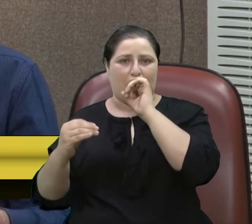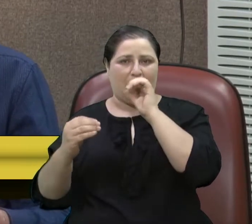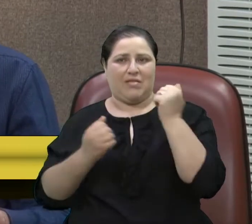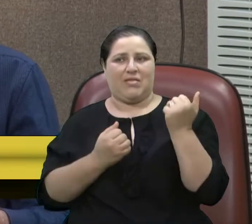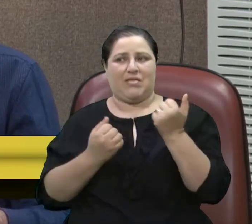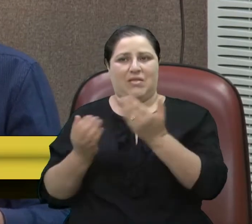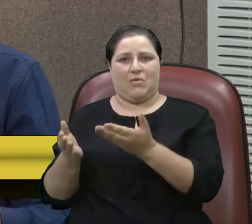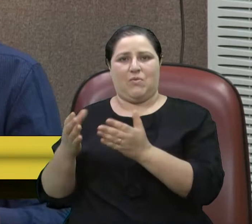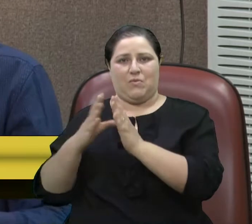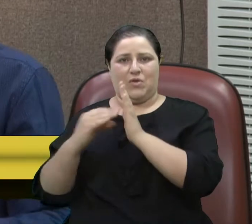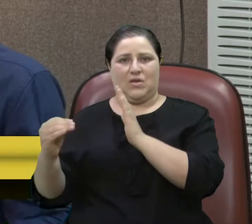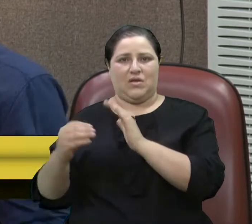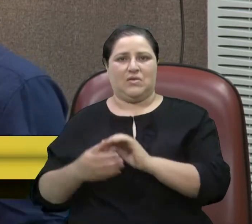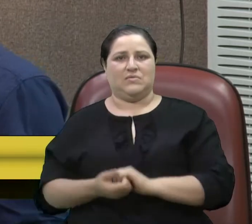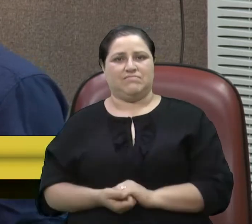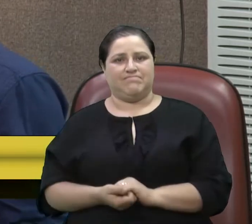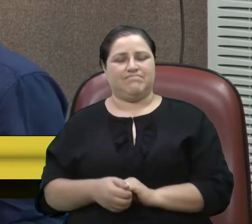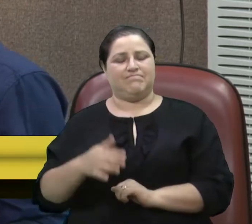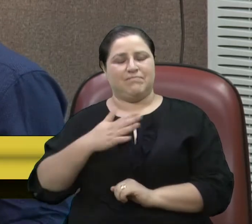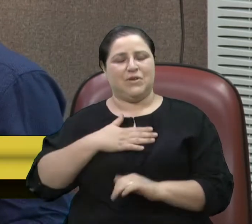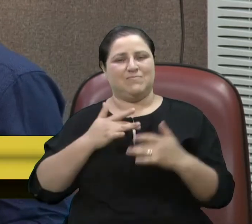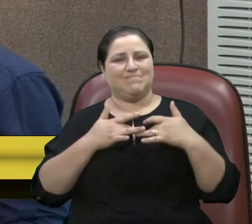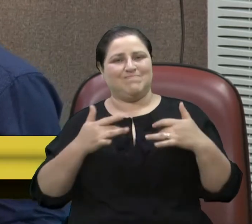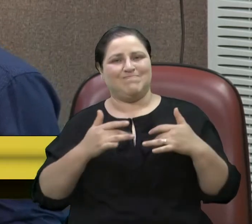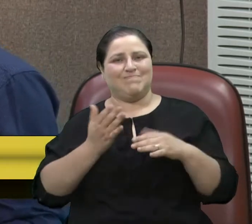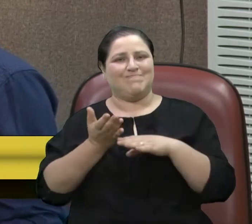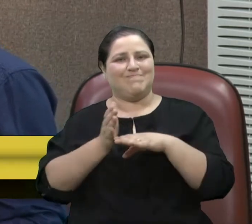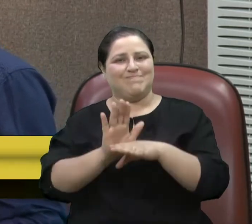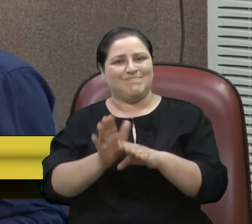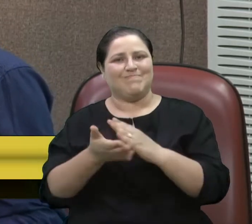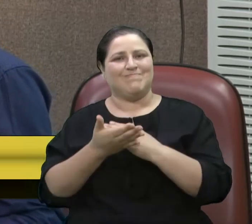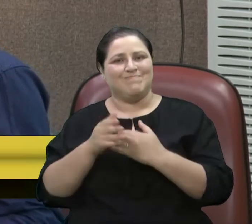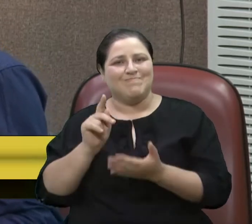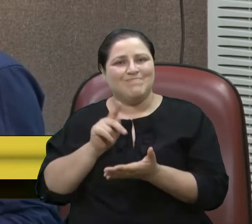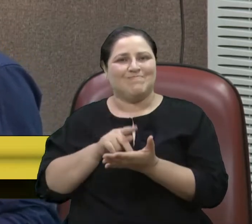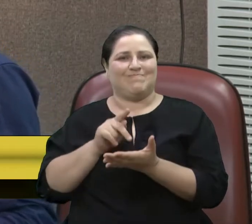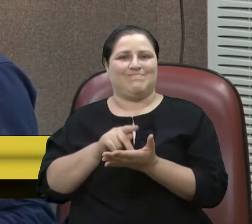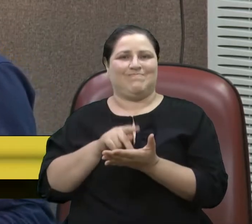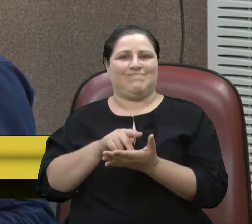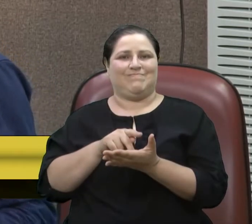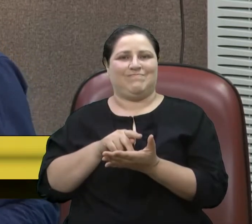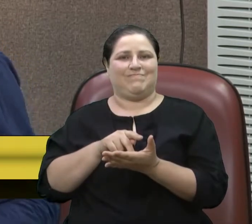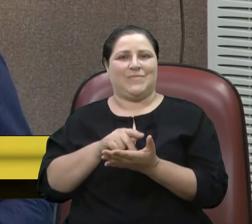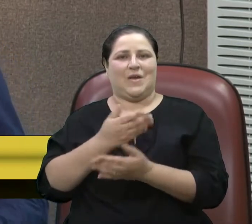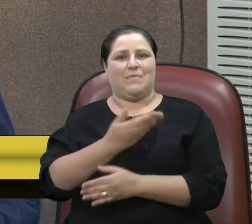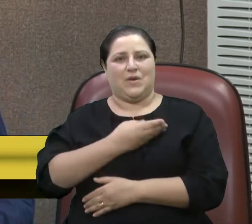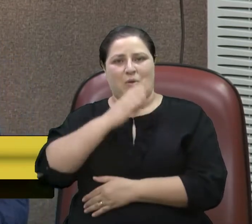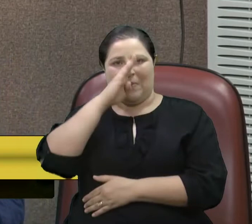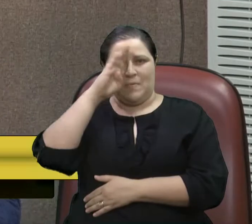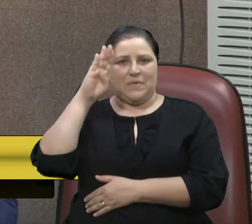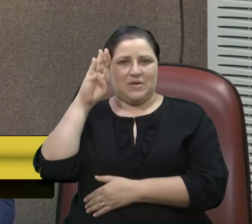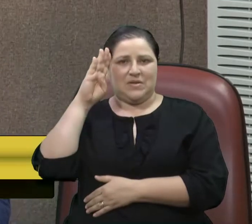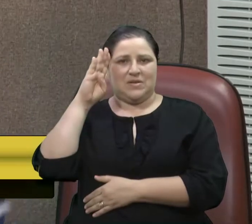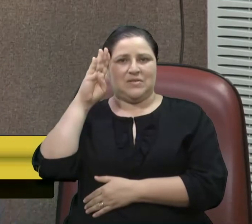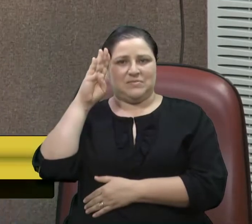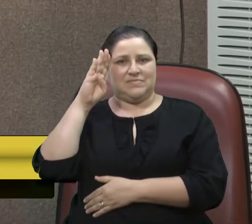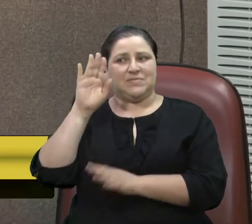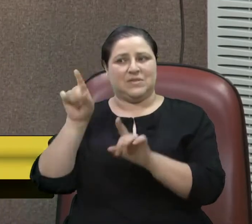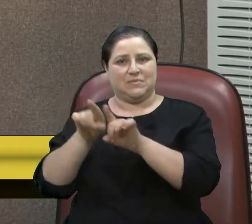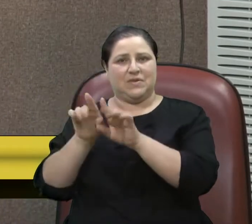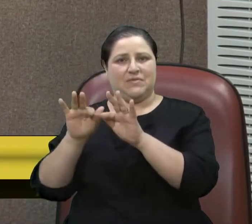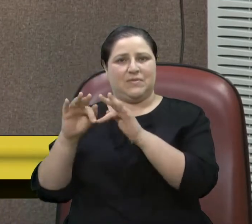seu pai. Minha solidariedade, decoração, meu amigo Adriano Bressan, Bressan e